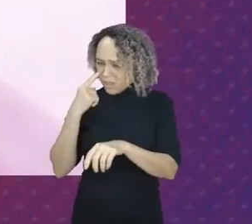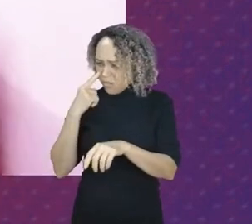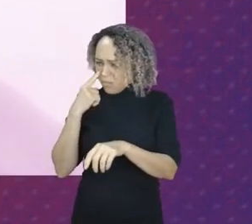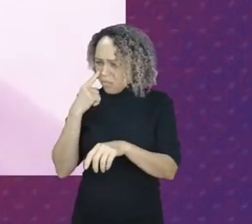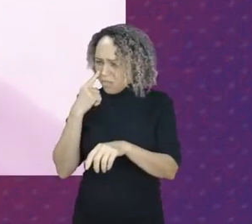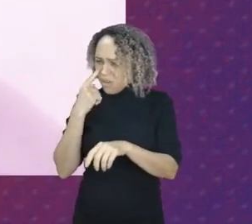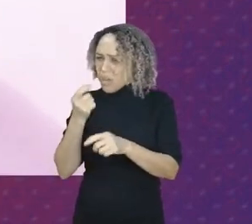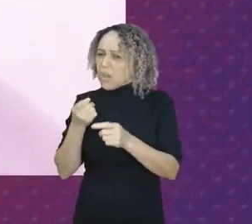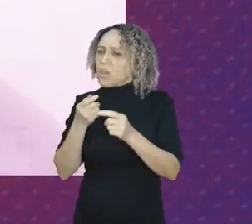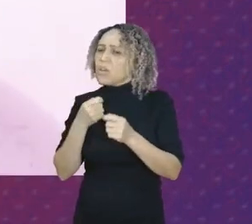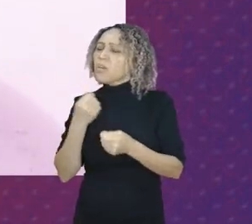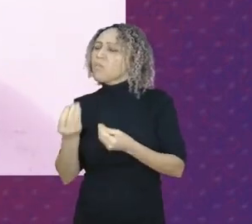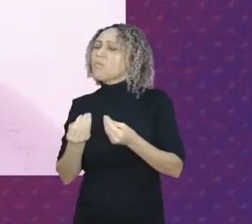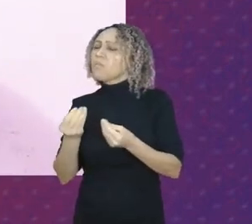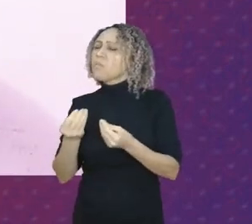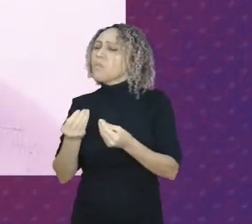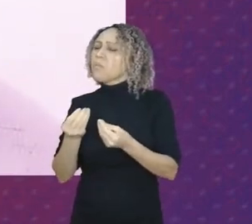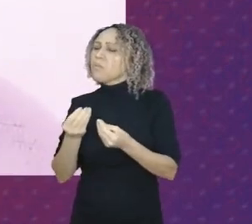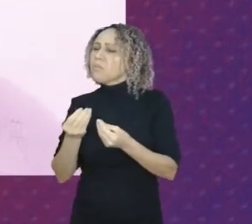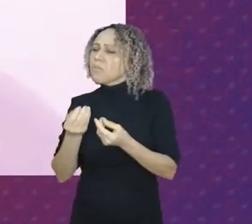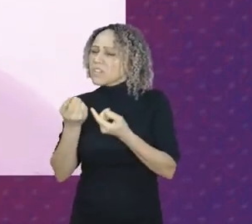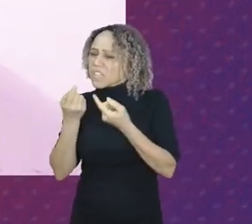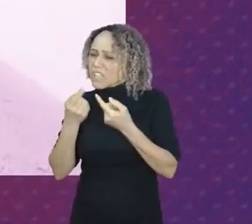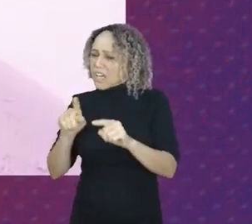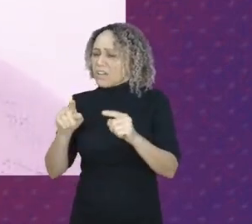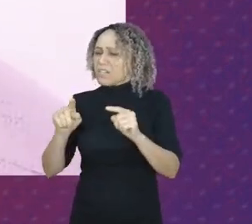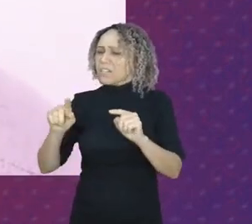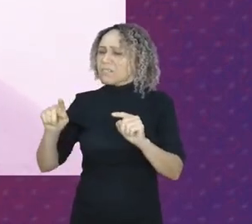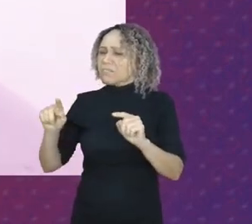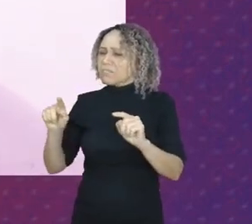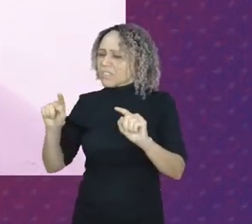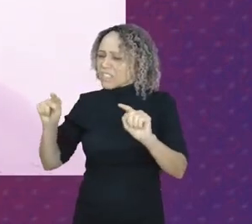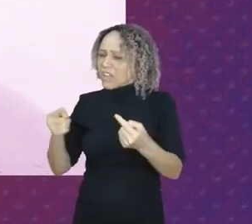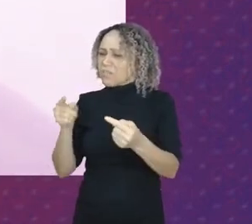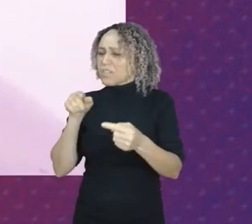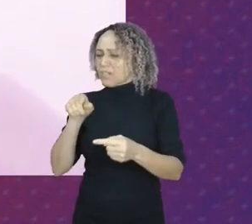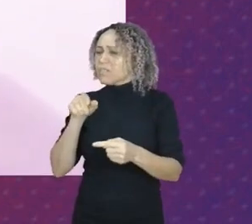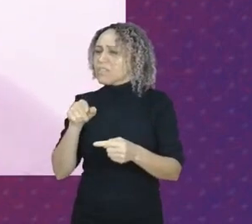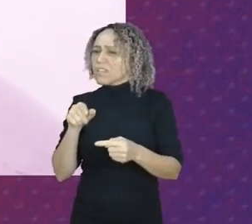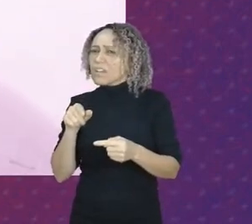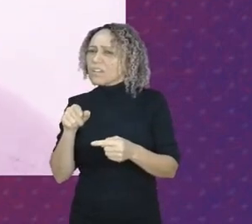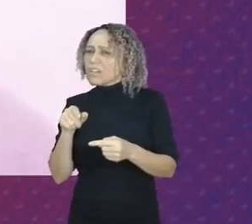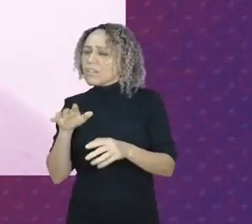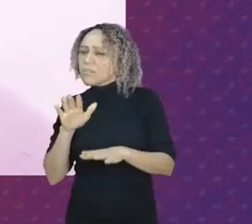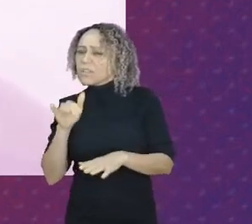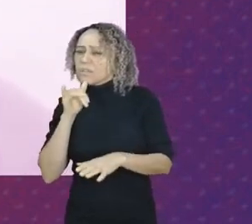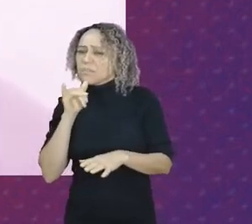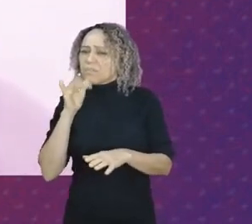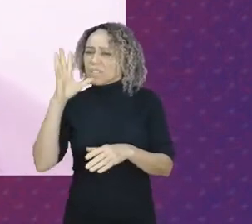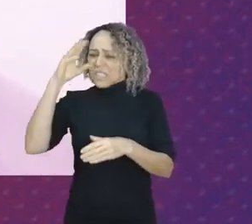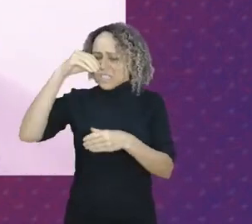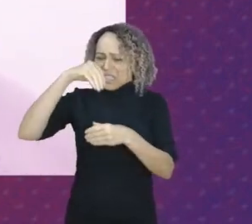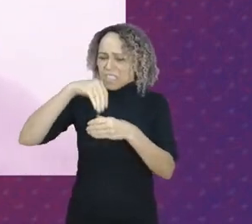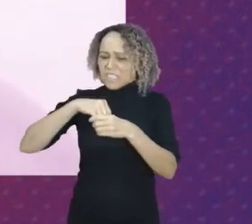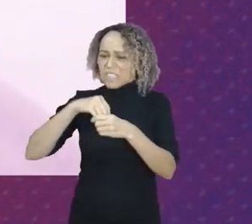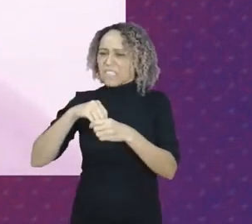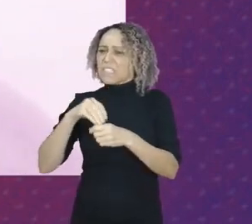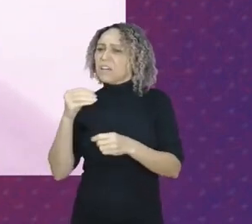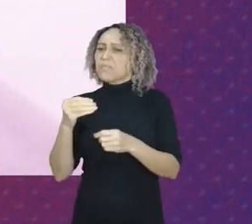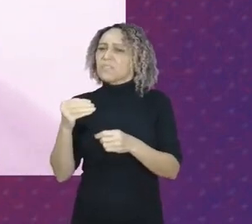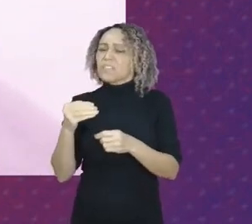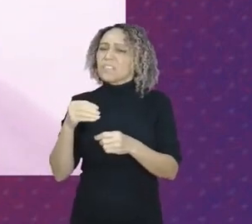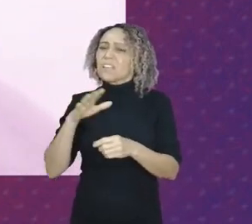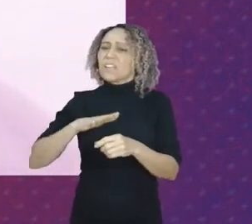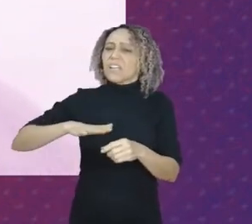na sua maioria os projetos sociais deste país, quem administra esses projetos sociais?